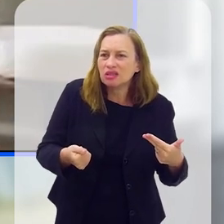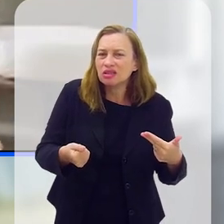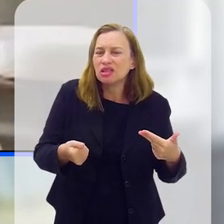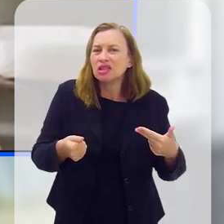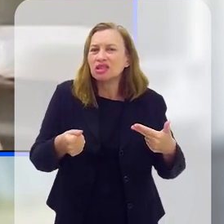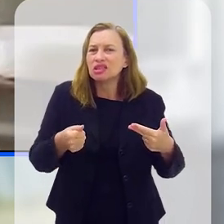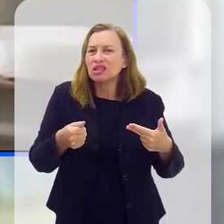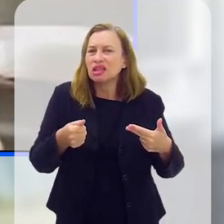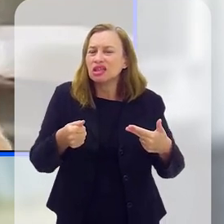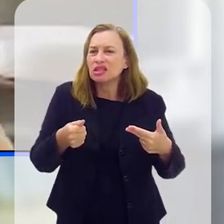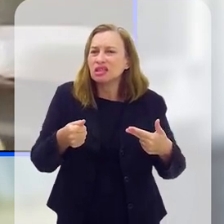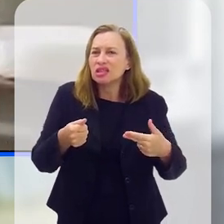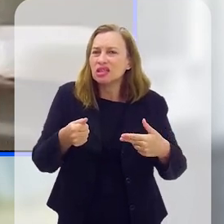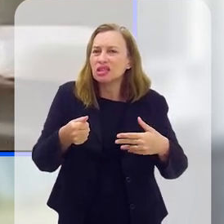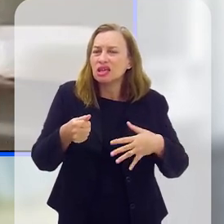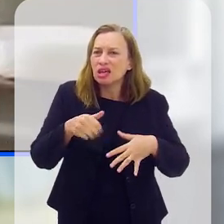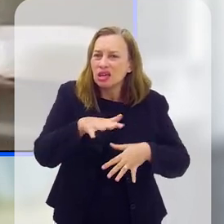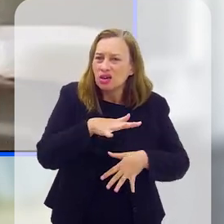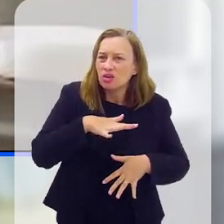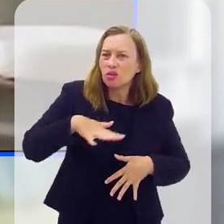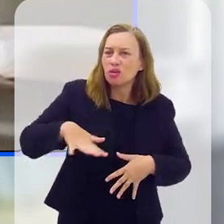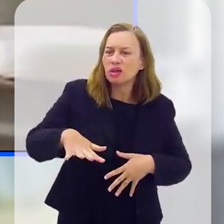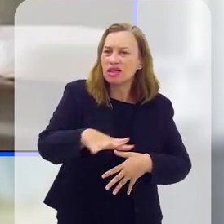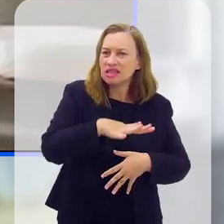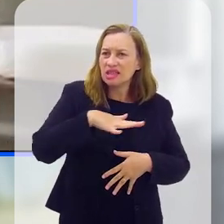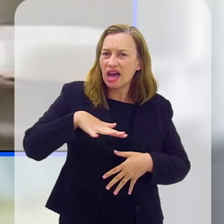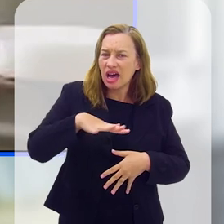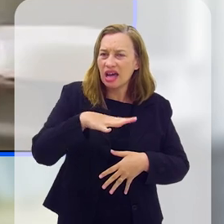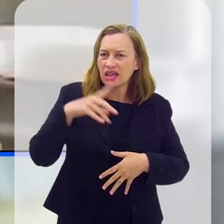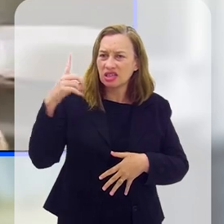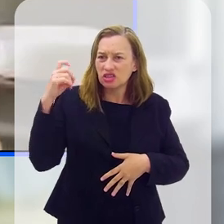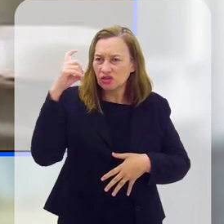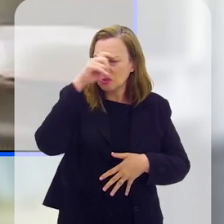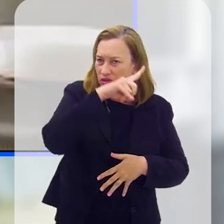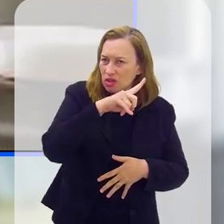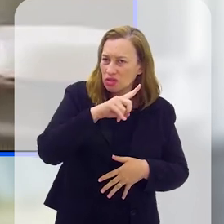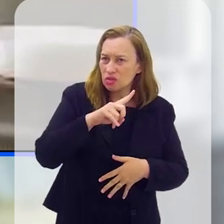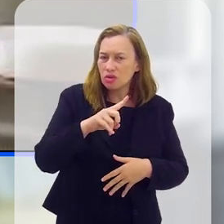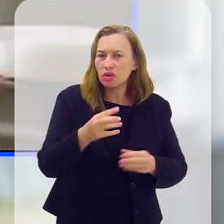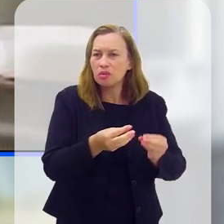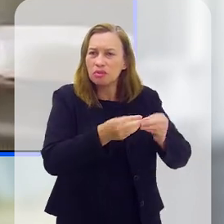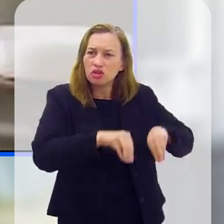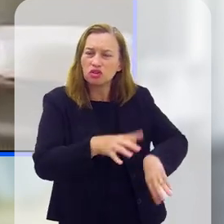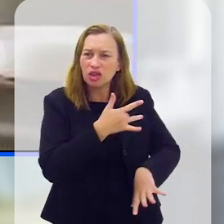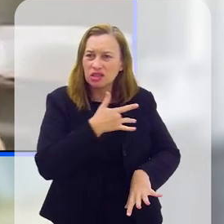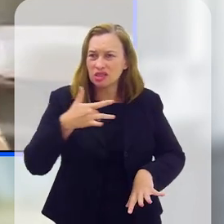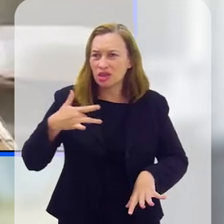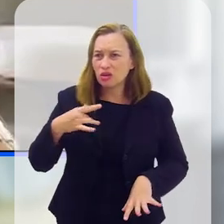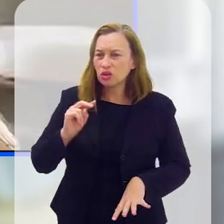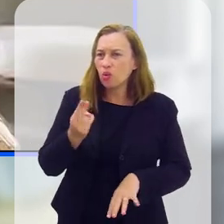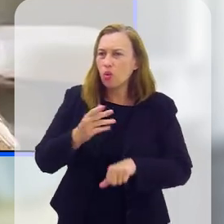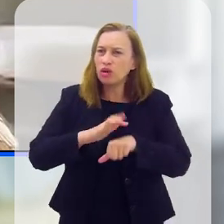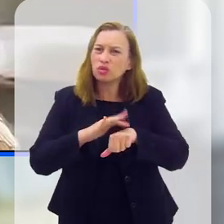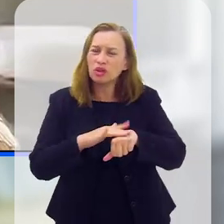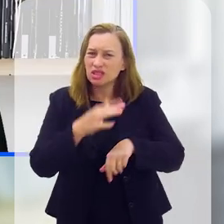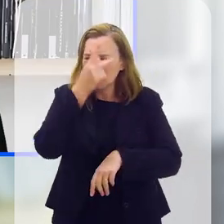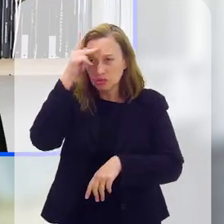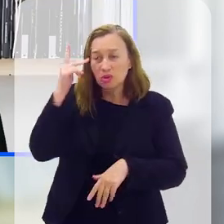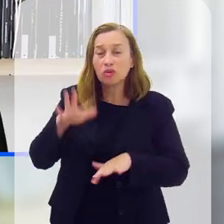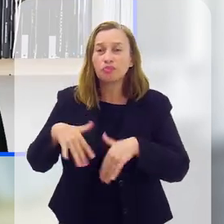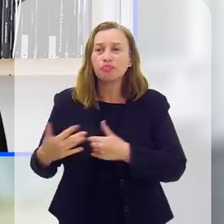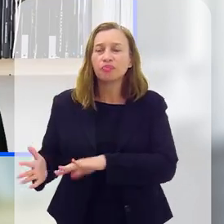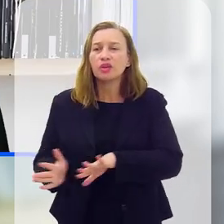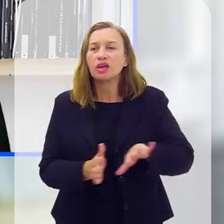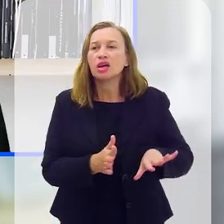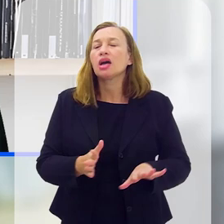organizacional para contribuir com a saúde ou até mesmo para contribuir com o adoecimento das pessoas. É